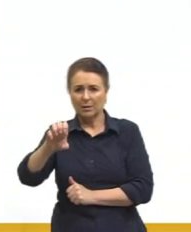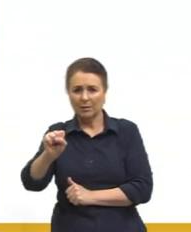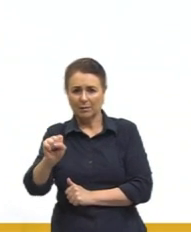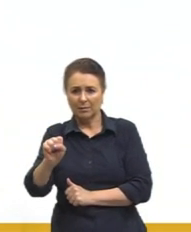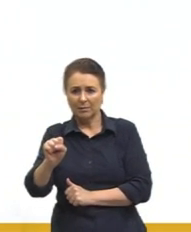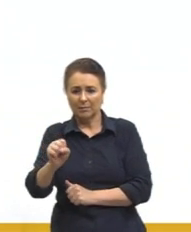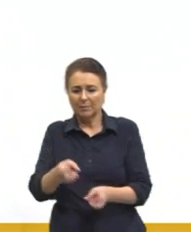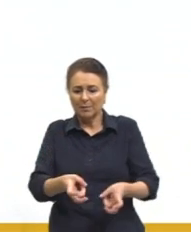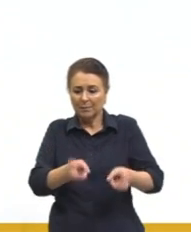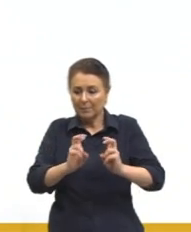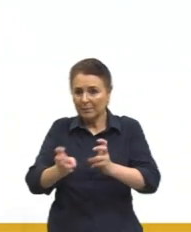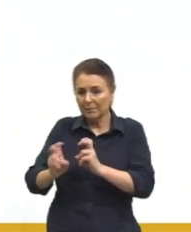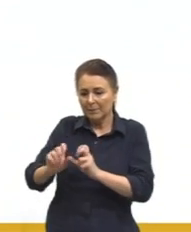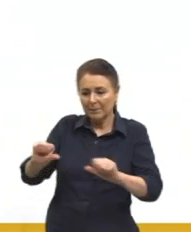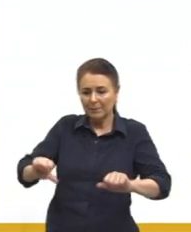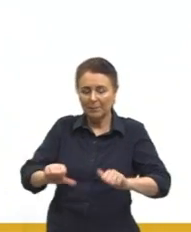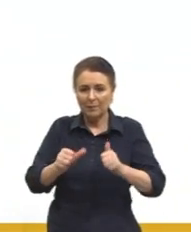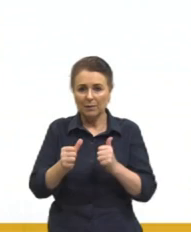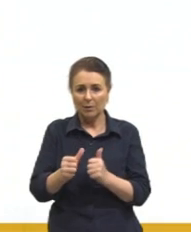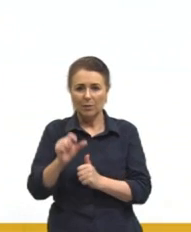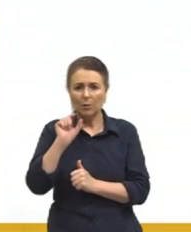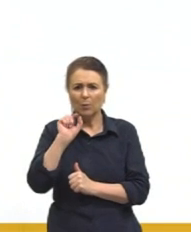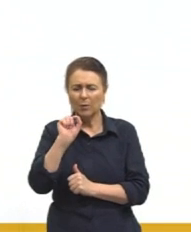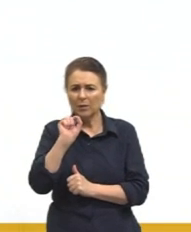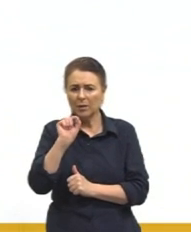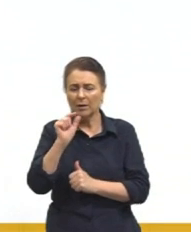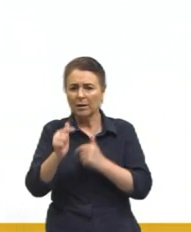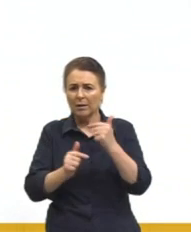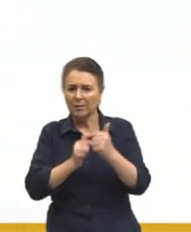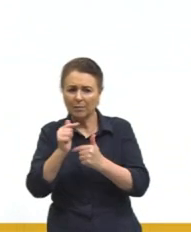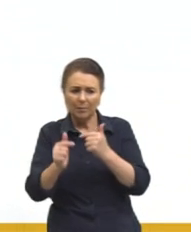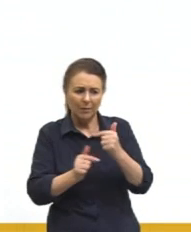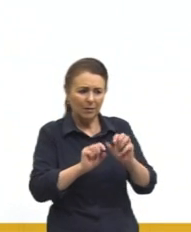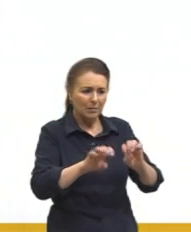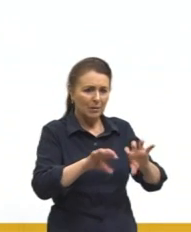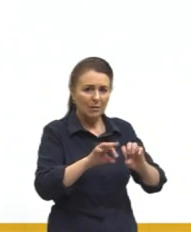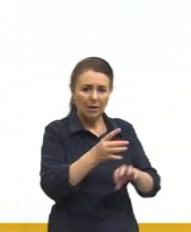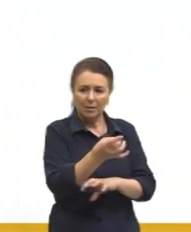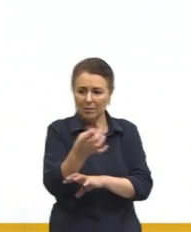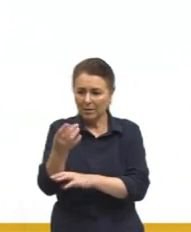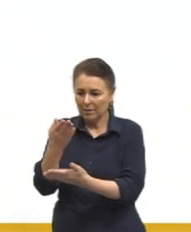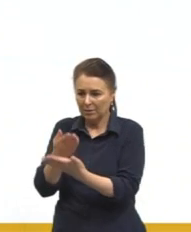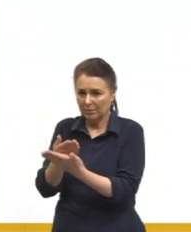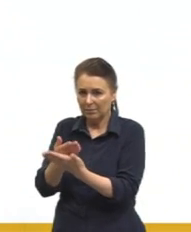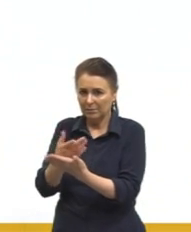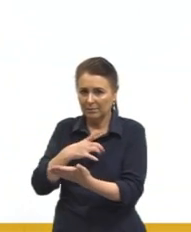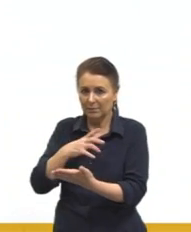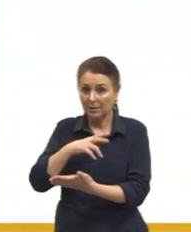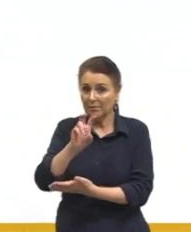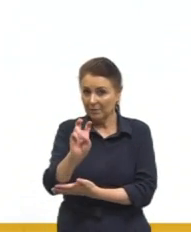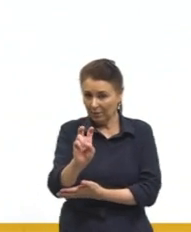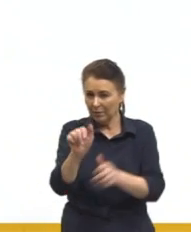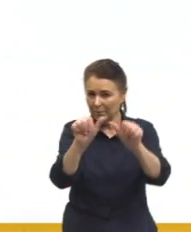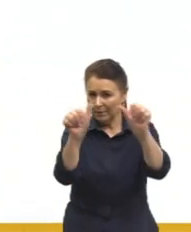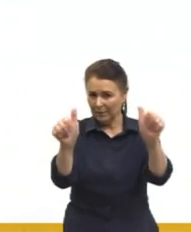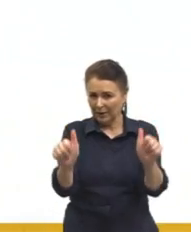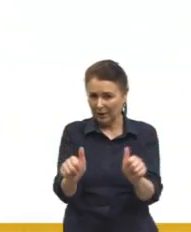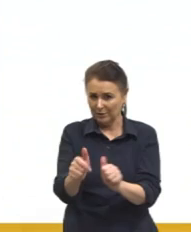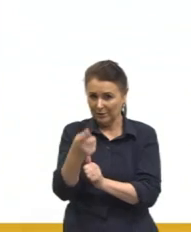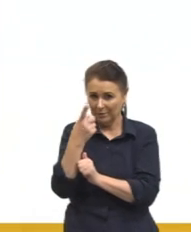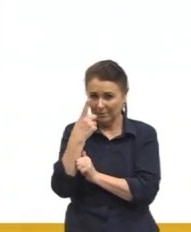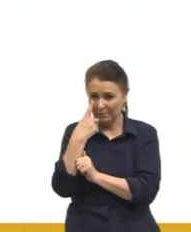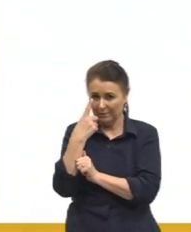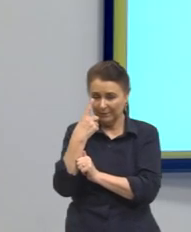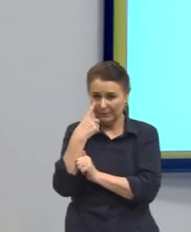perceber melhor o que a gente ia trabalhar em cada aula. Então, aqui eu tenho cinco imagens. Eu tenho lá